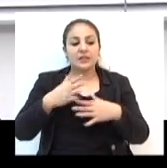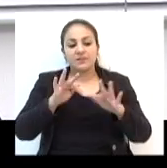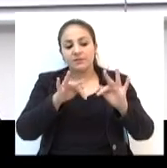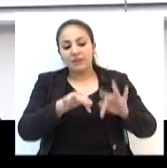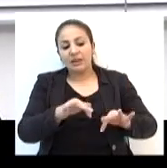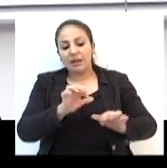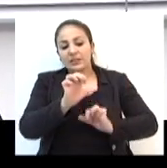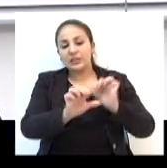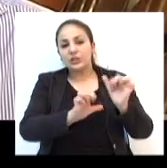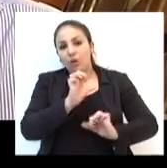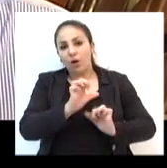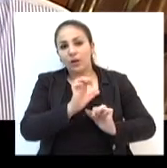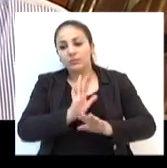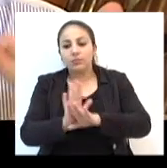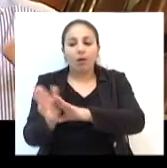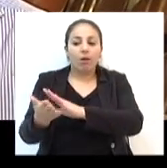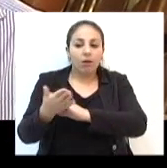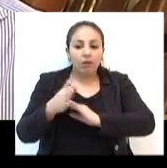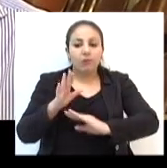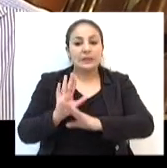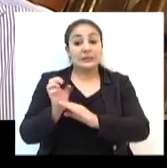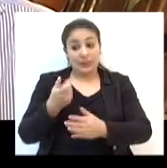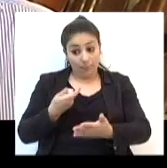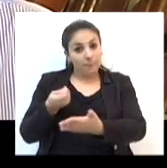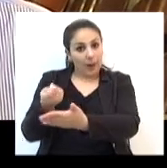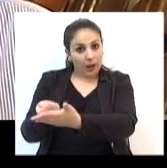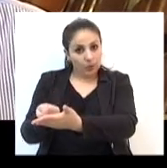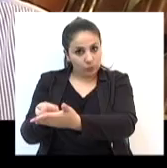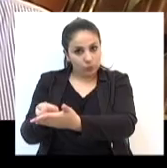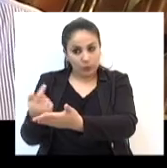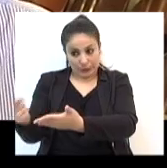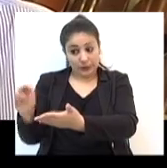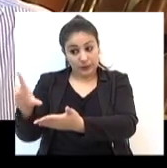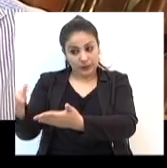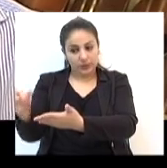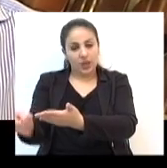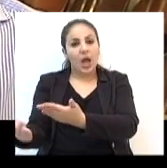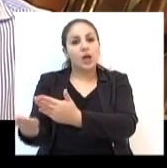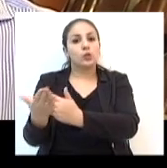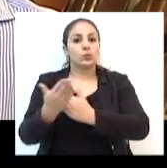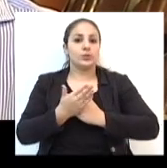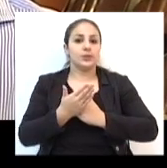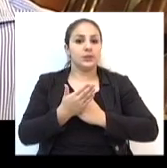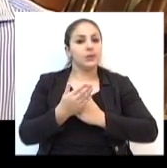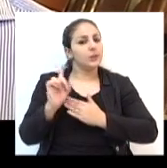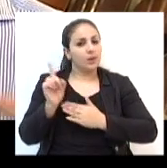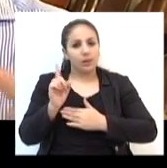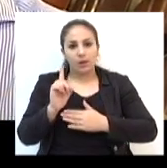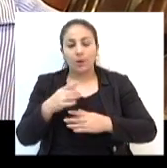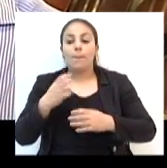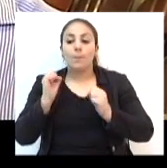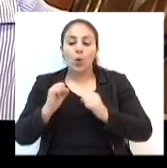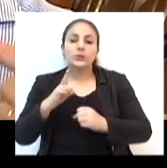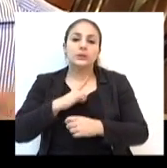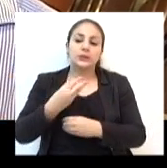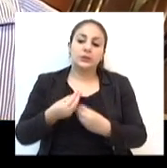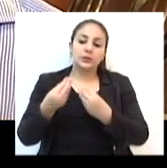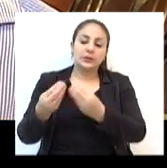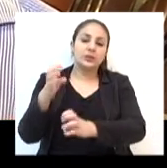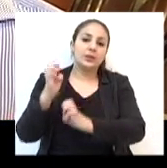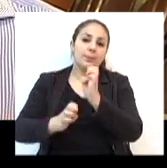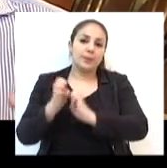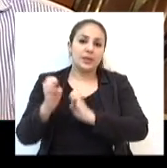troca de favores. Podem receber doações de empresas, mas estas empresas não